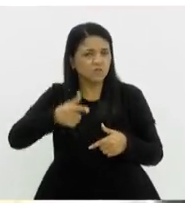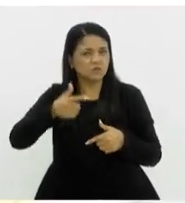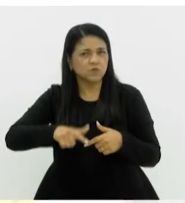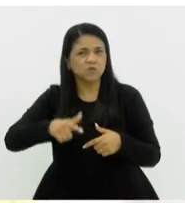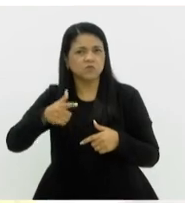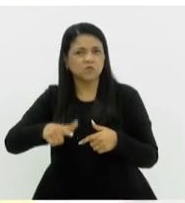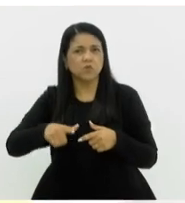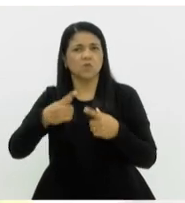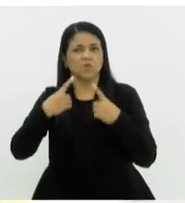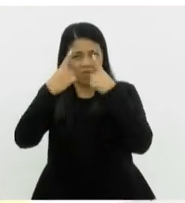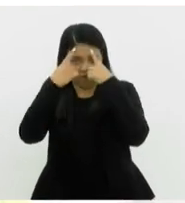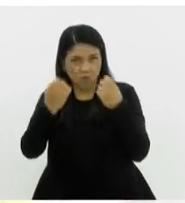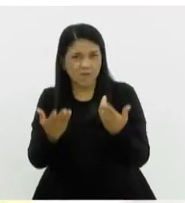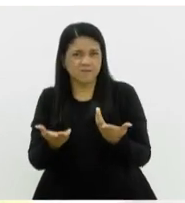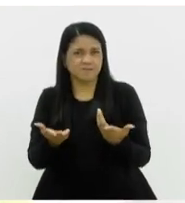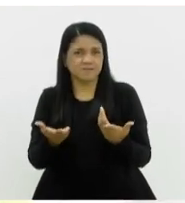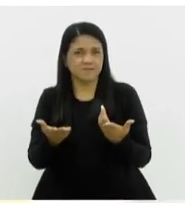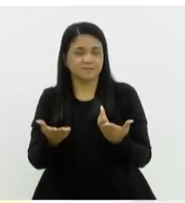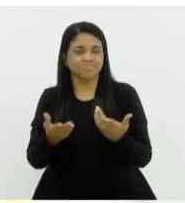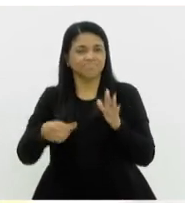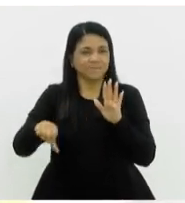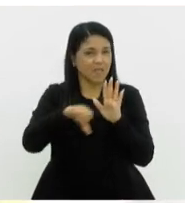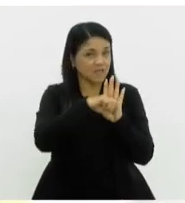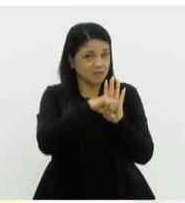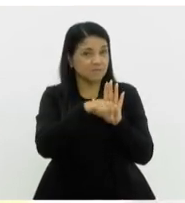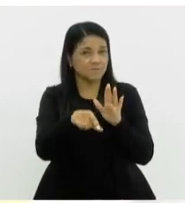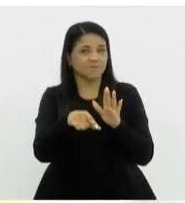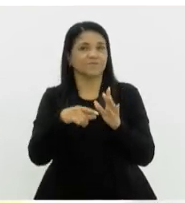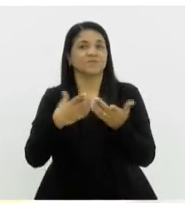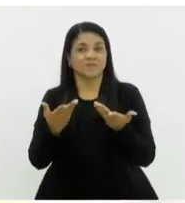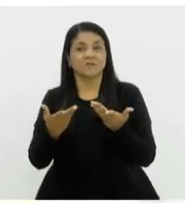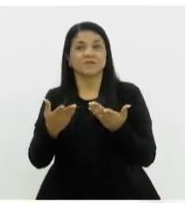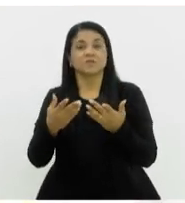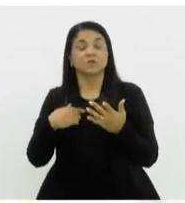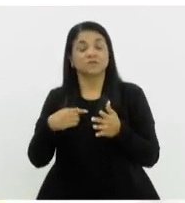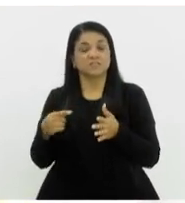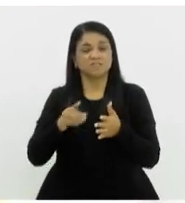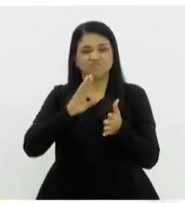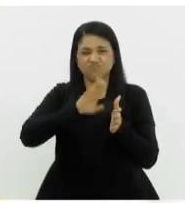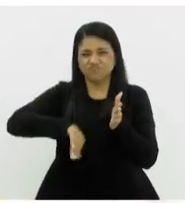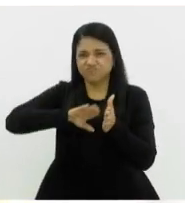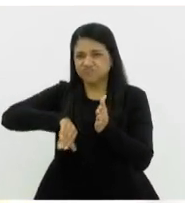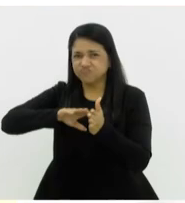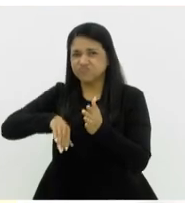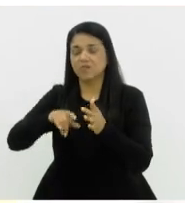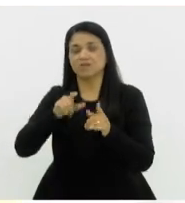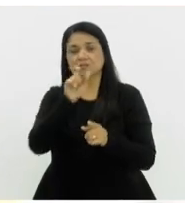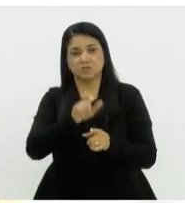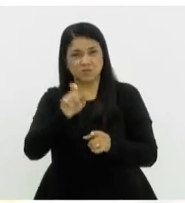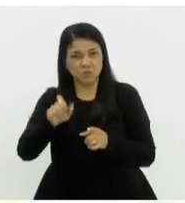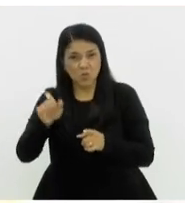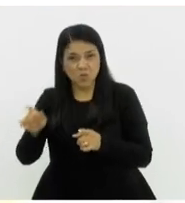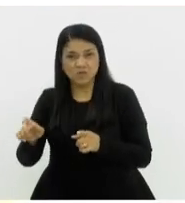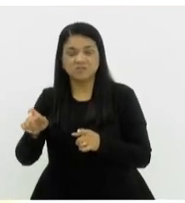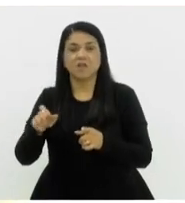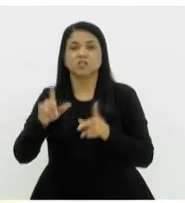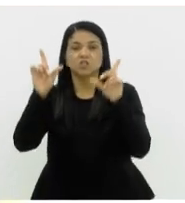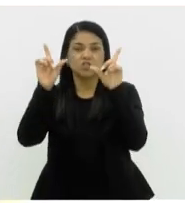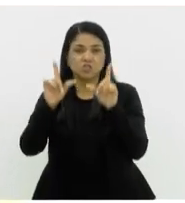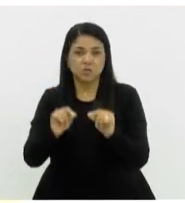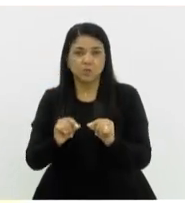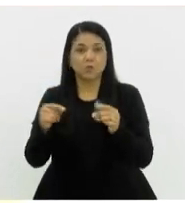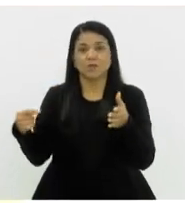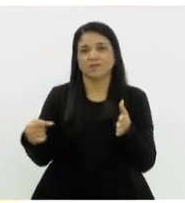esses atos. Então, quando você bane essas pessoas, as denúncias reduzem imediatamente. A gente reduziu 40%